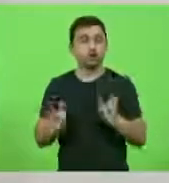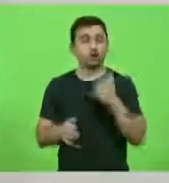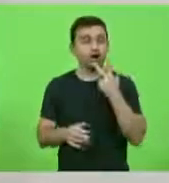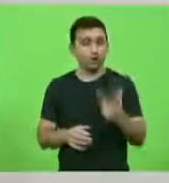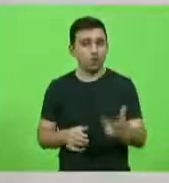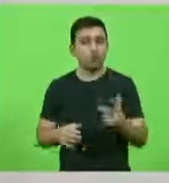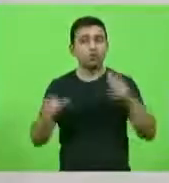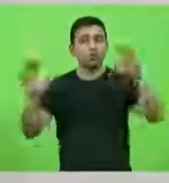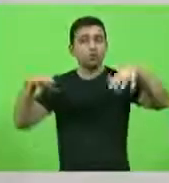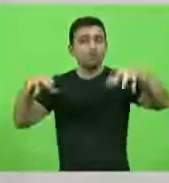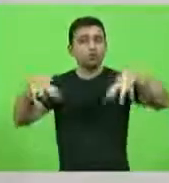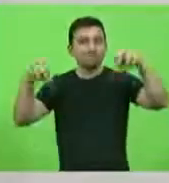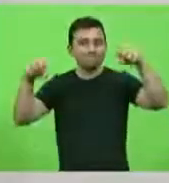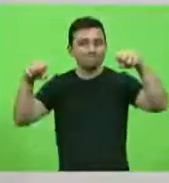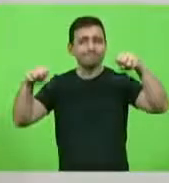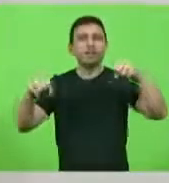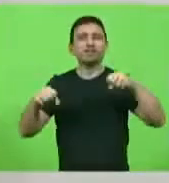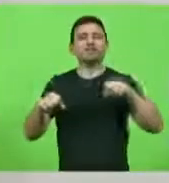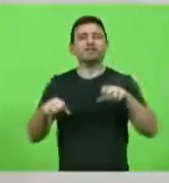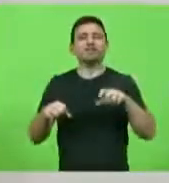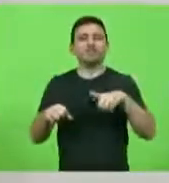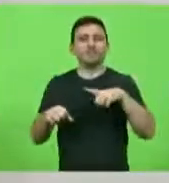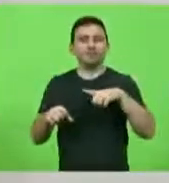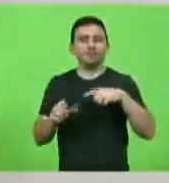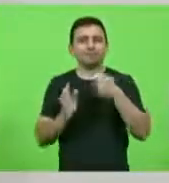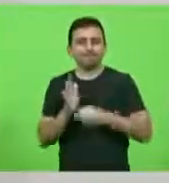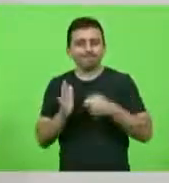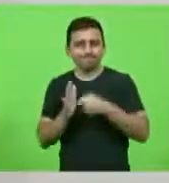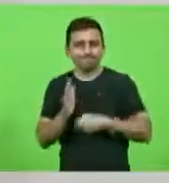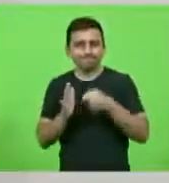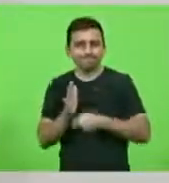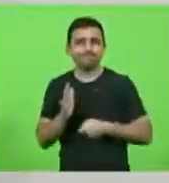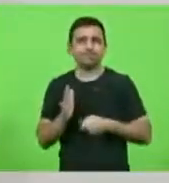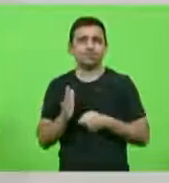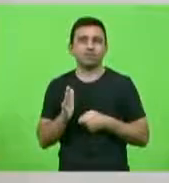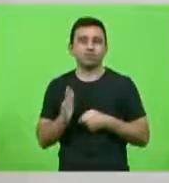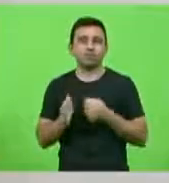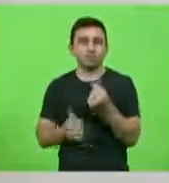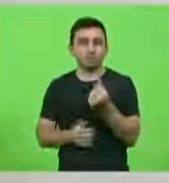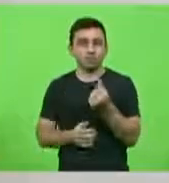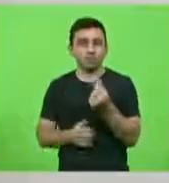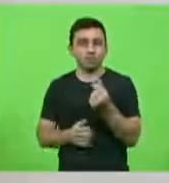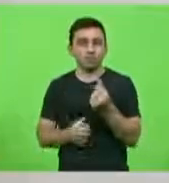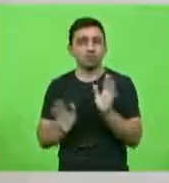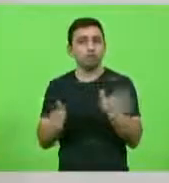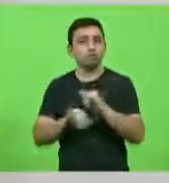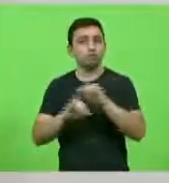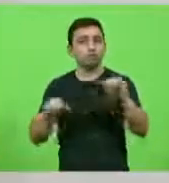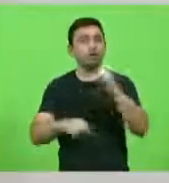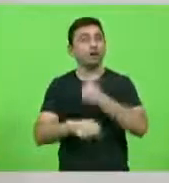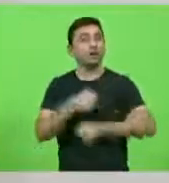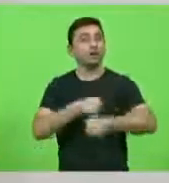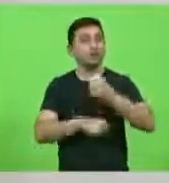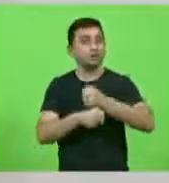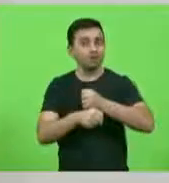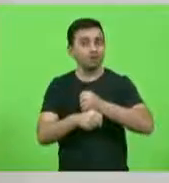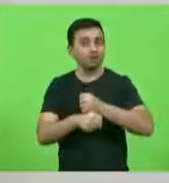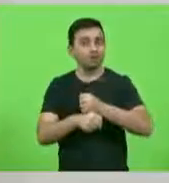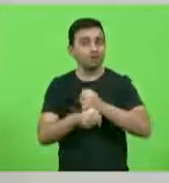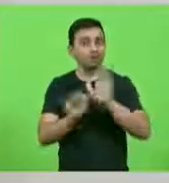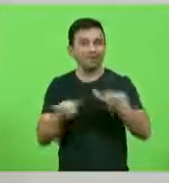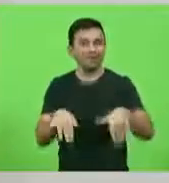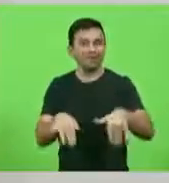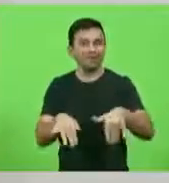estiagem e cobramos, inclusive, o recurso que foi anunciado ao final do ano passado e que não havia